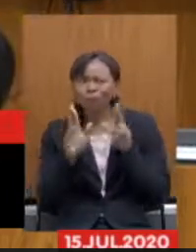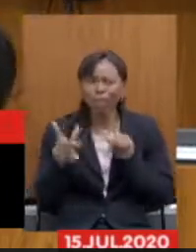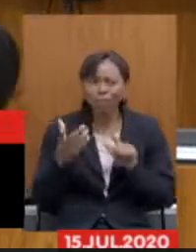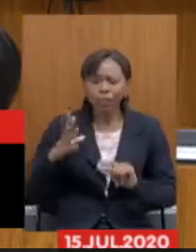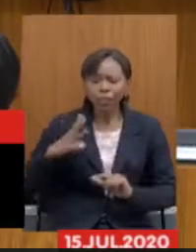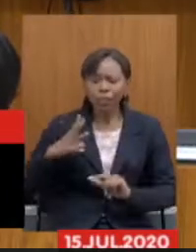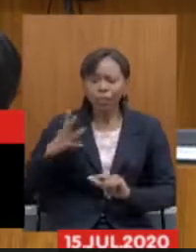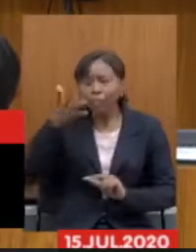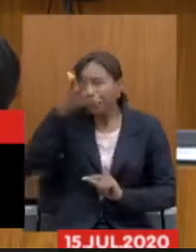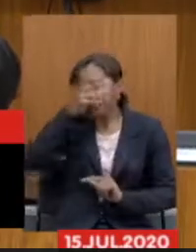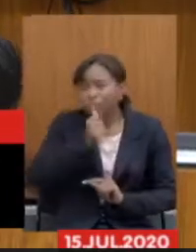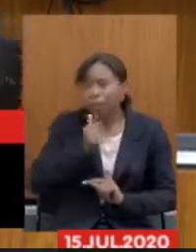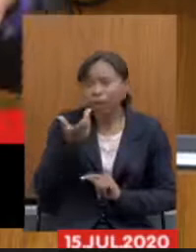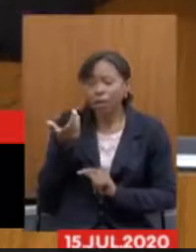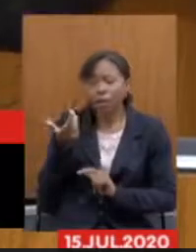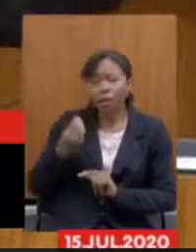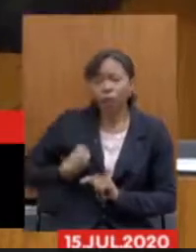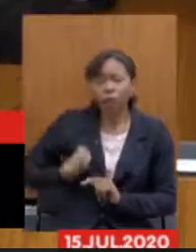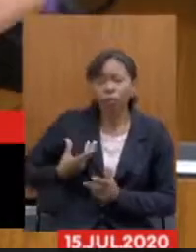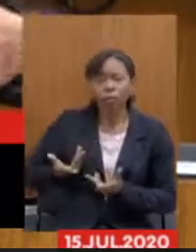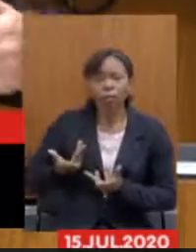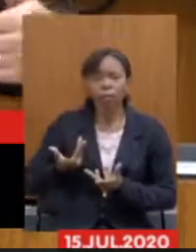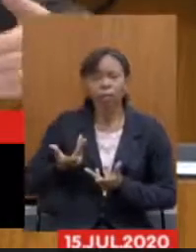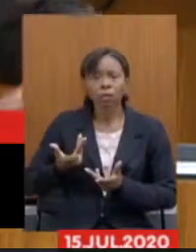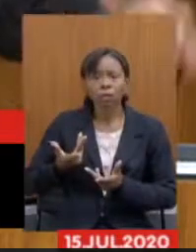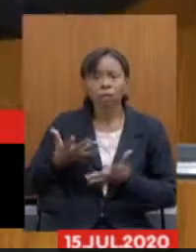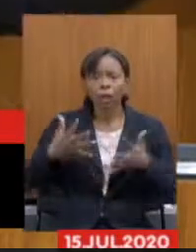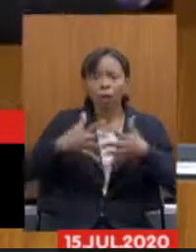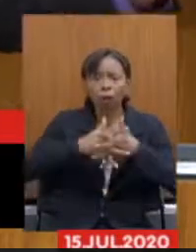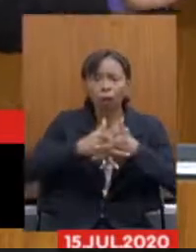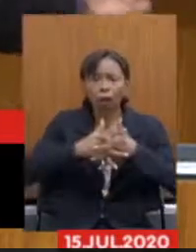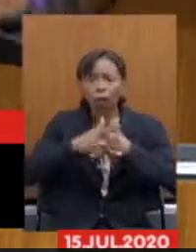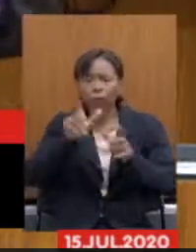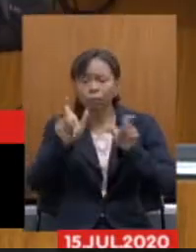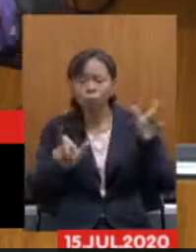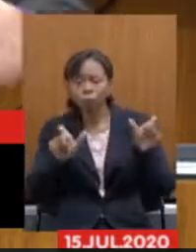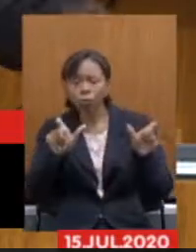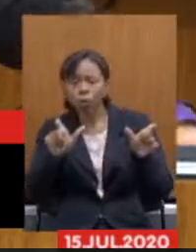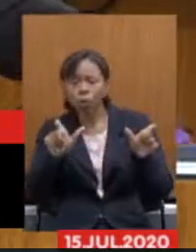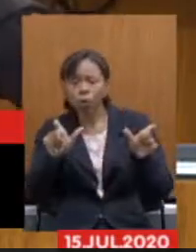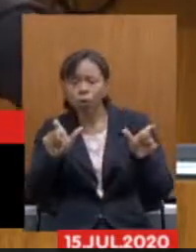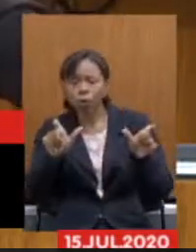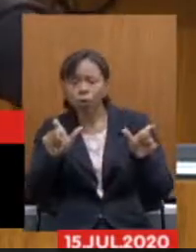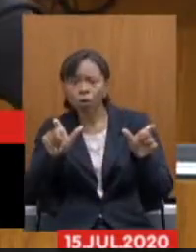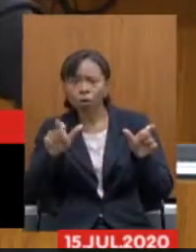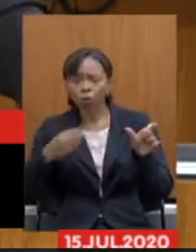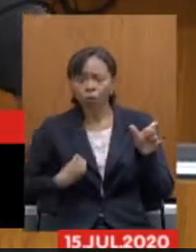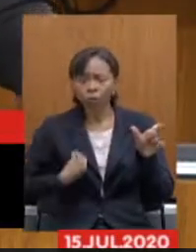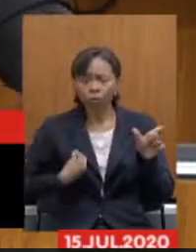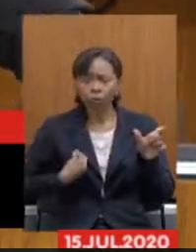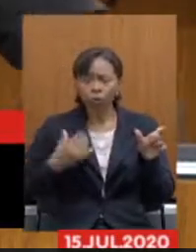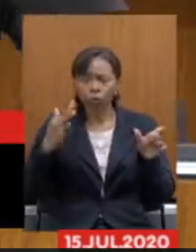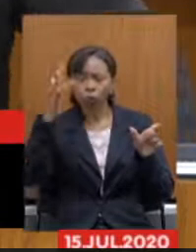a cabeça do servidor entre a vida futura dele e a vida que está em suas mãos.